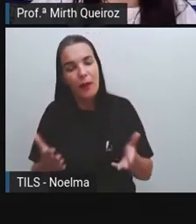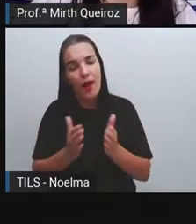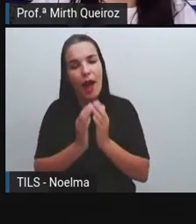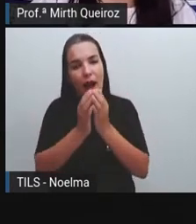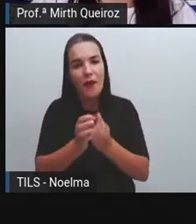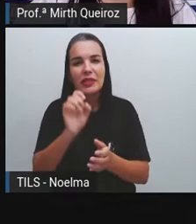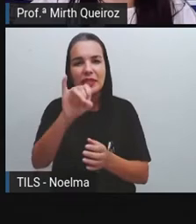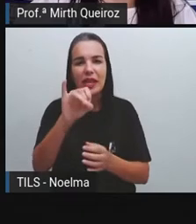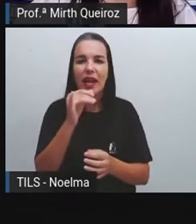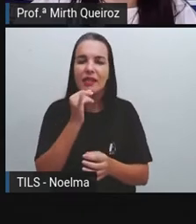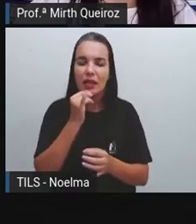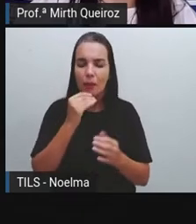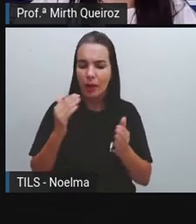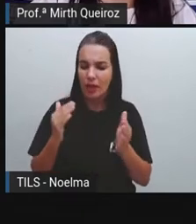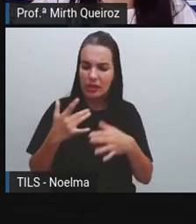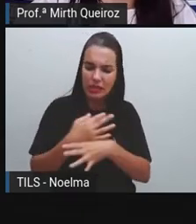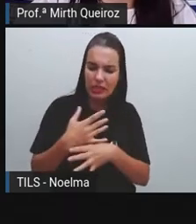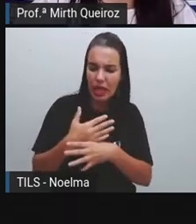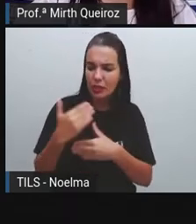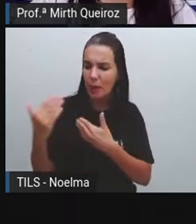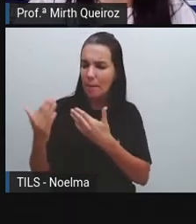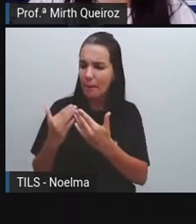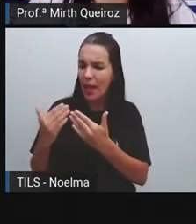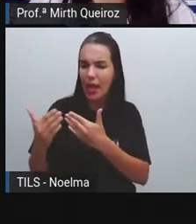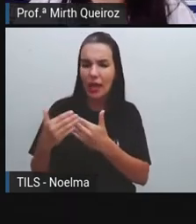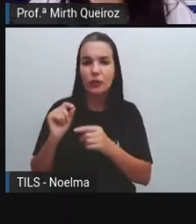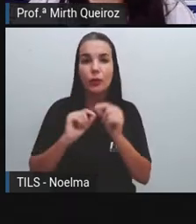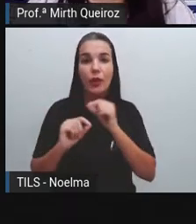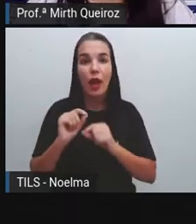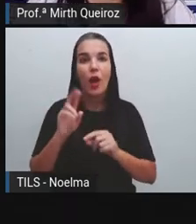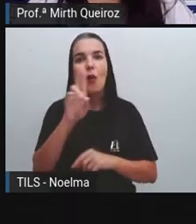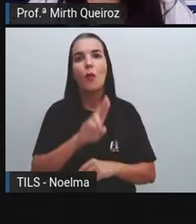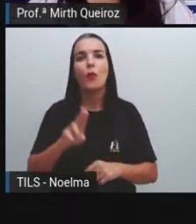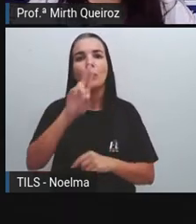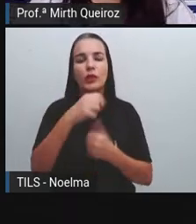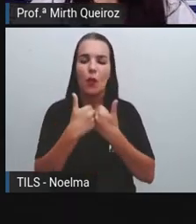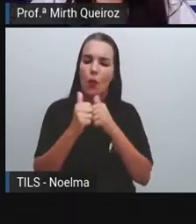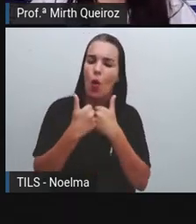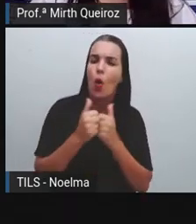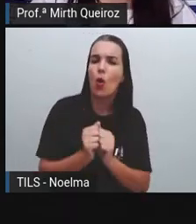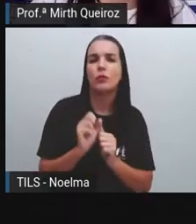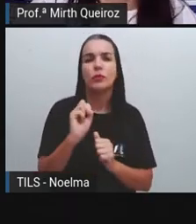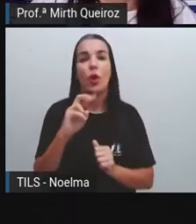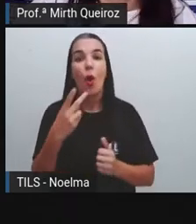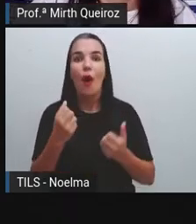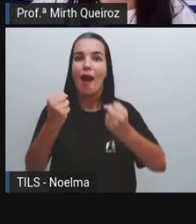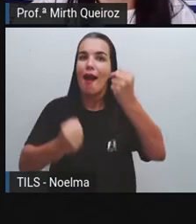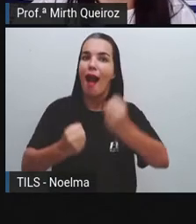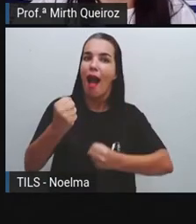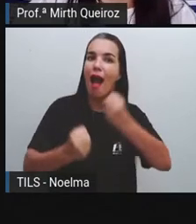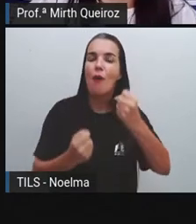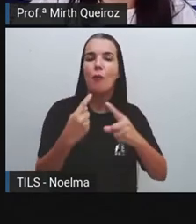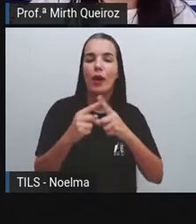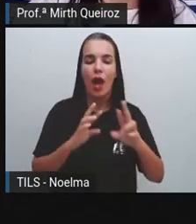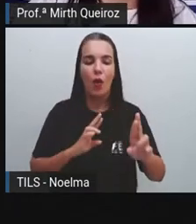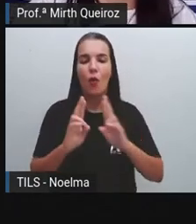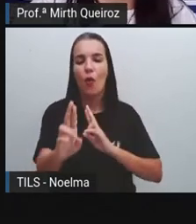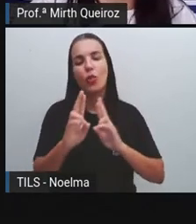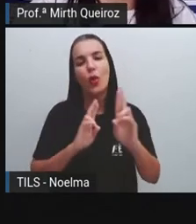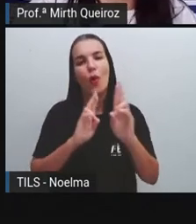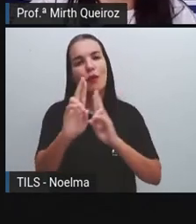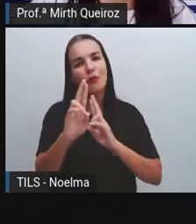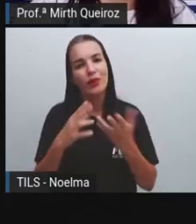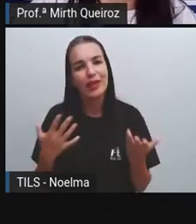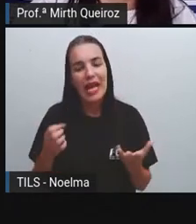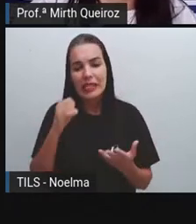cidade para outra, mais próxima, a gente já pensa em quê? Em utilizar um ônibus ou até mesmo ir de carro, né? Se a gente vai circular